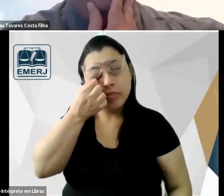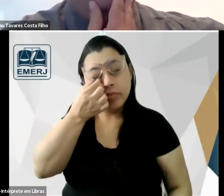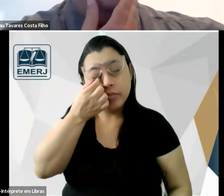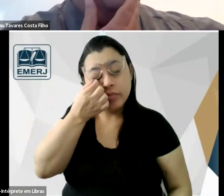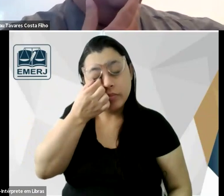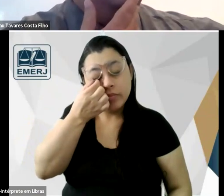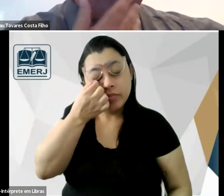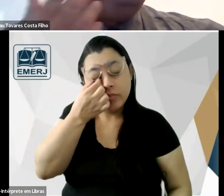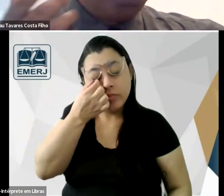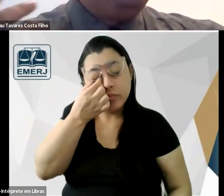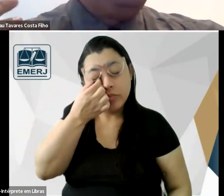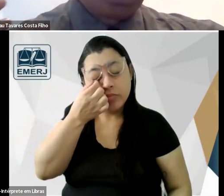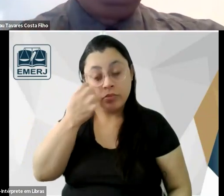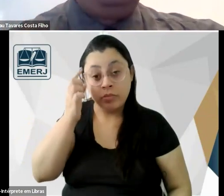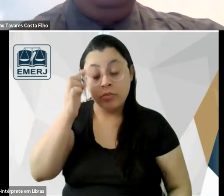educação superior feminina